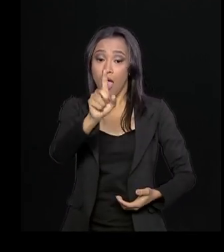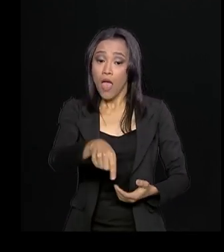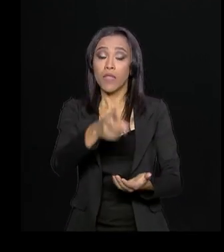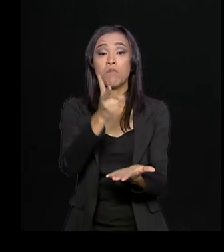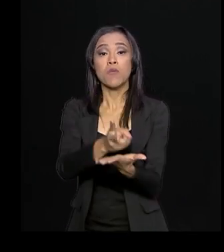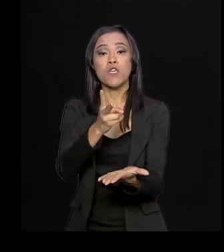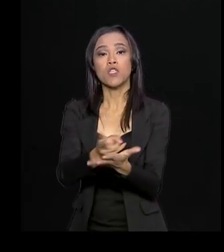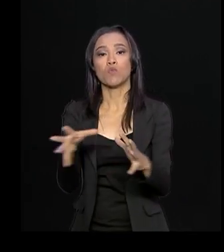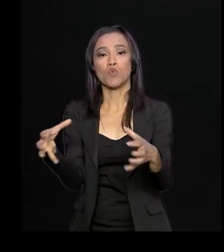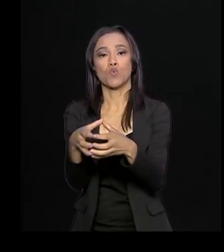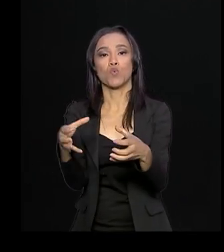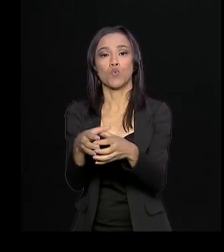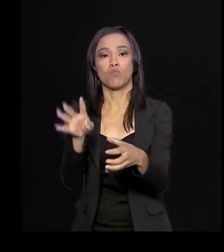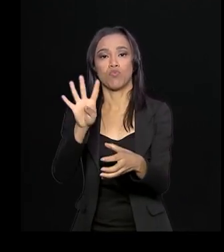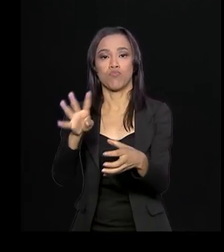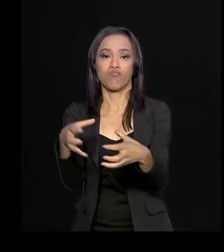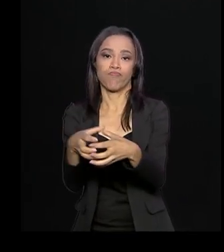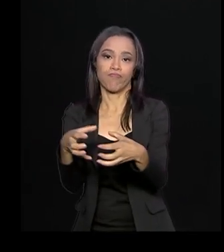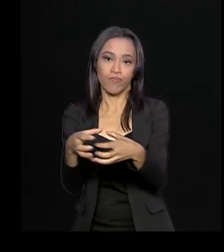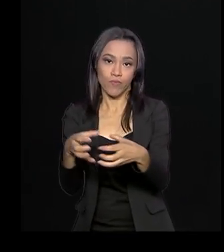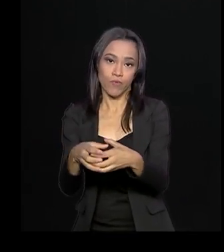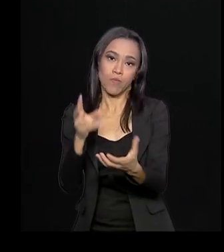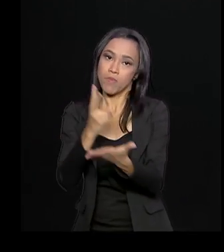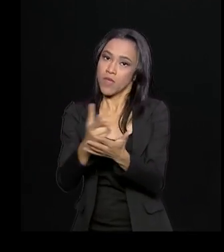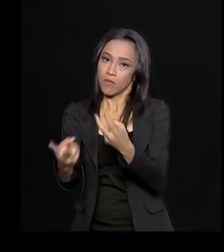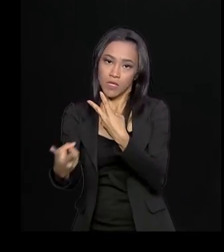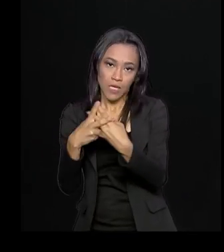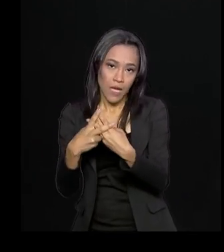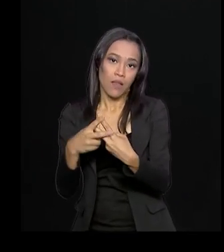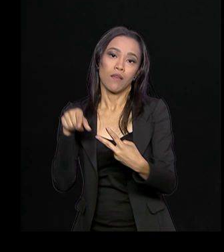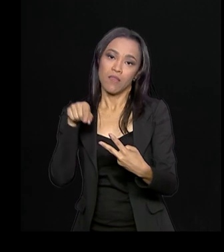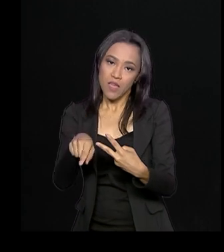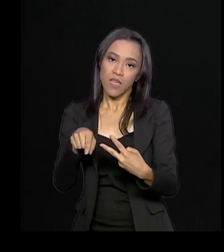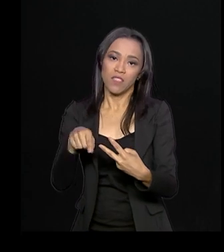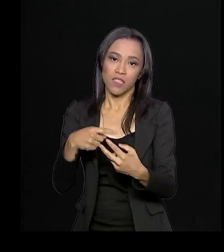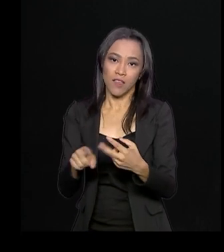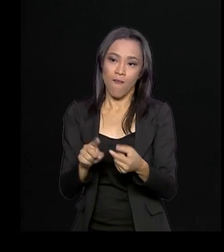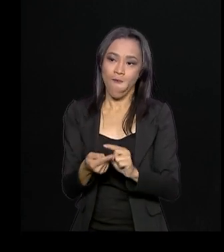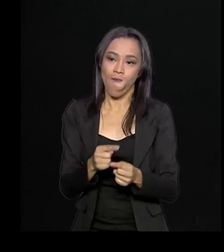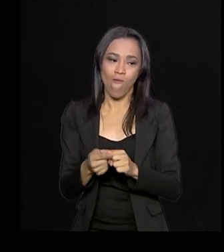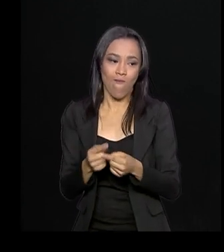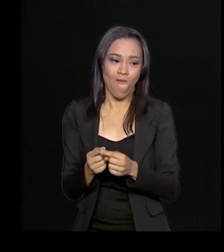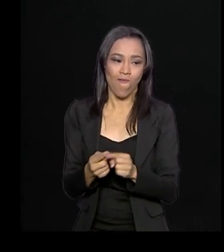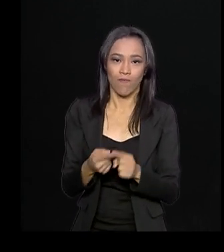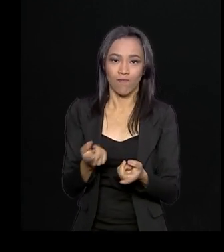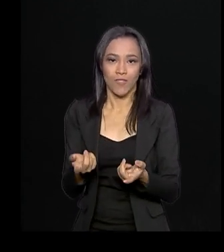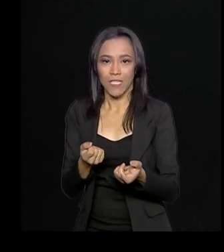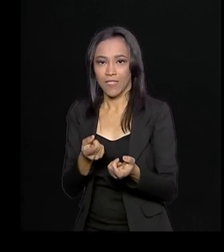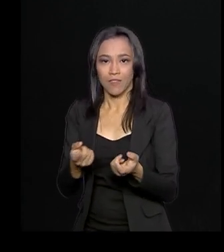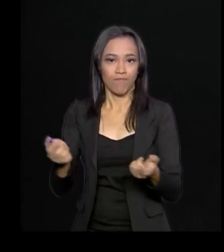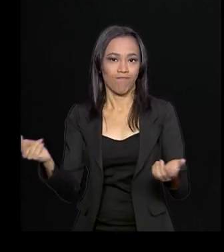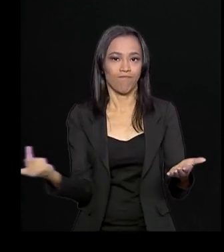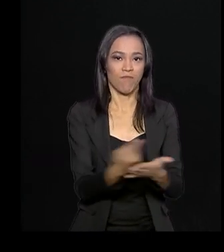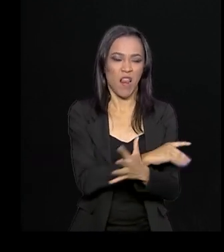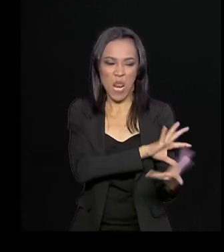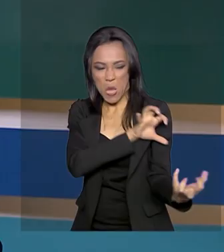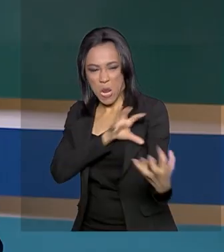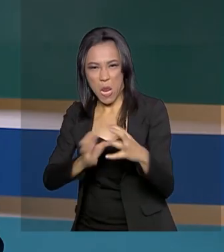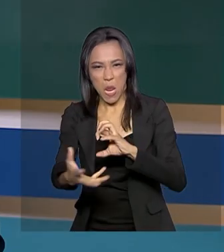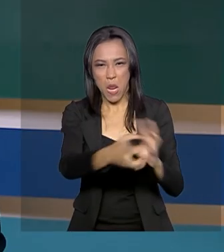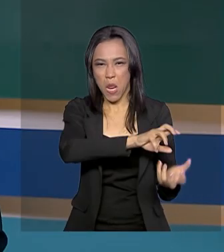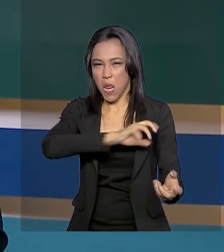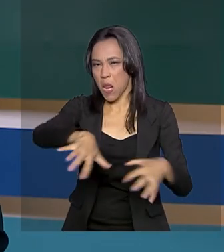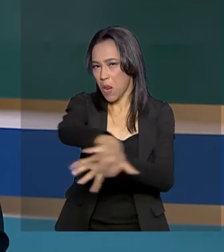mesma facção, viviam juntos nas mesmas celas e foram comparsas no confronto entre as facções no presídio de Altamira.